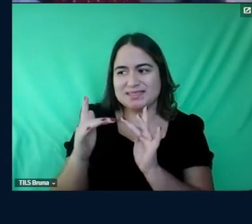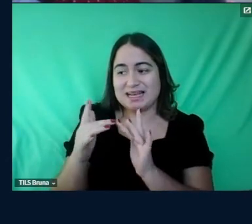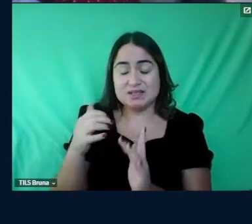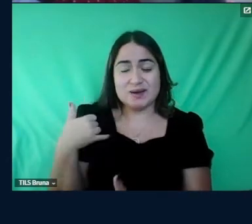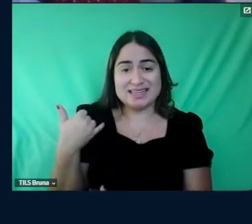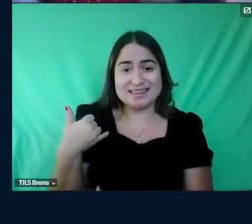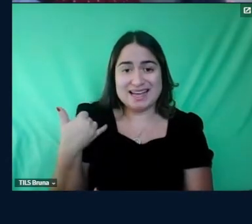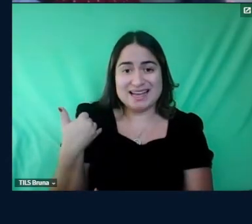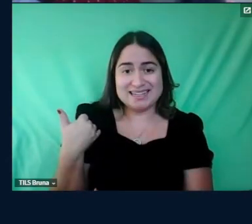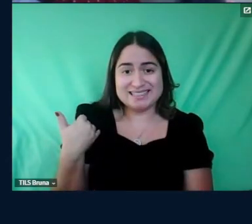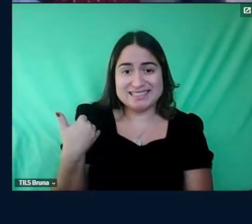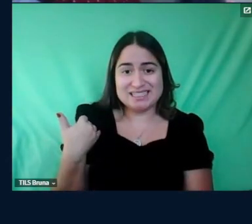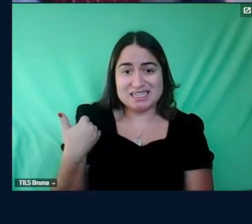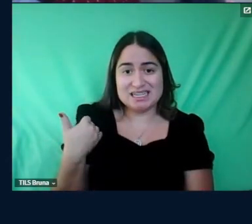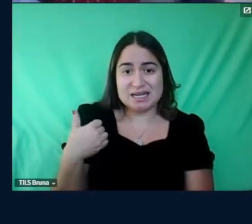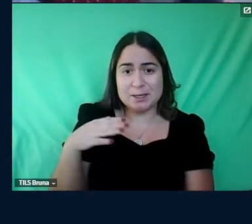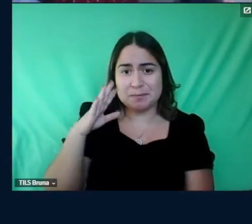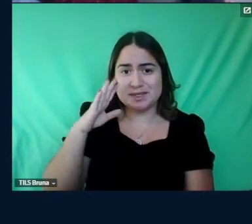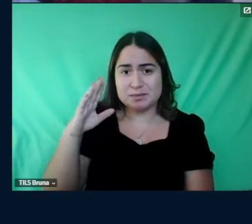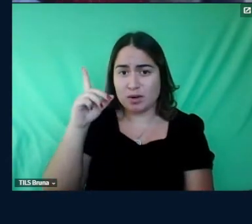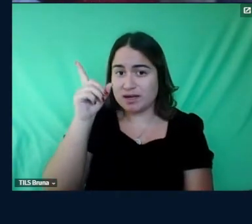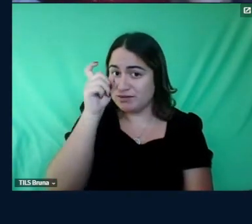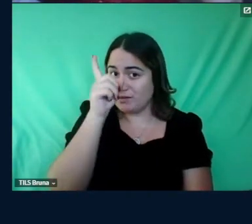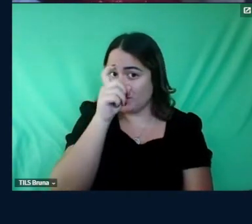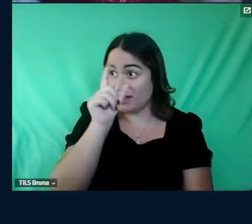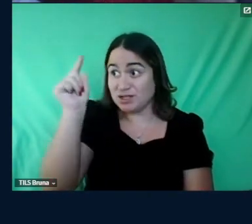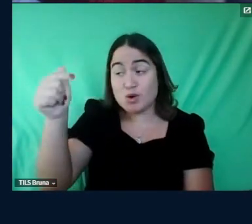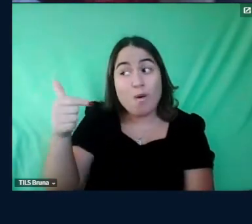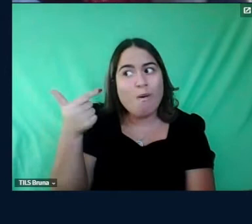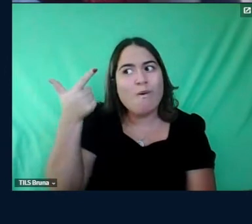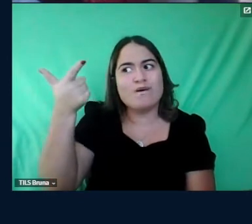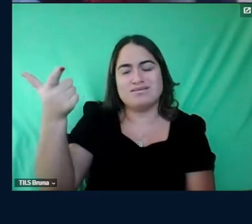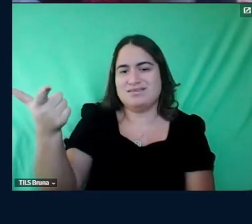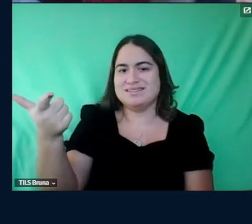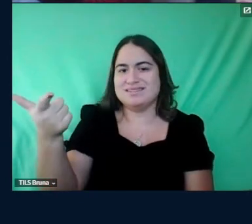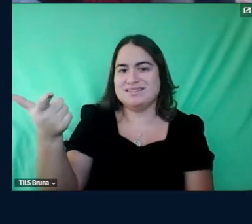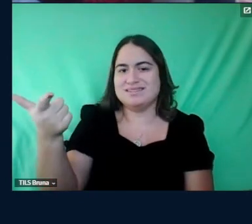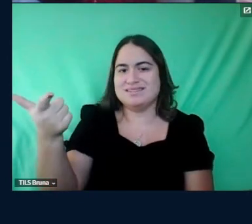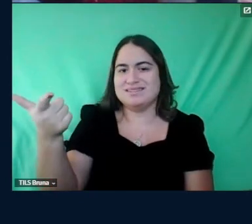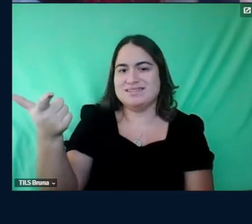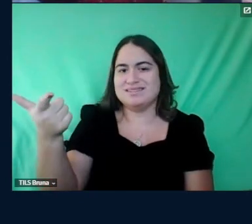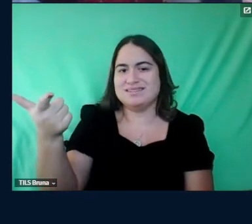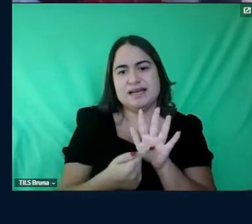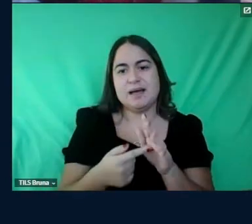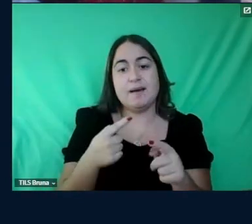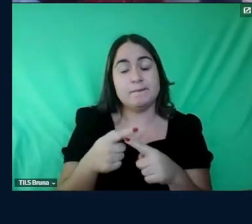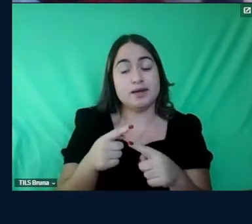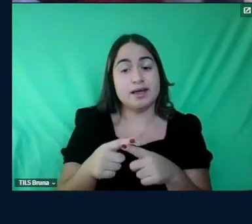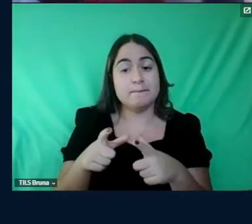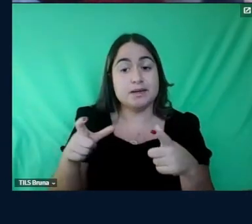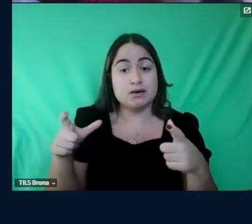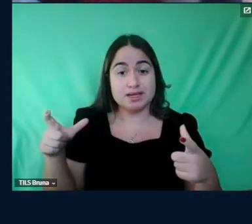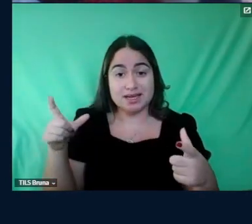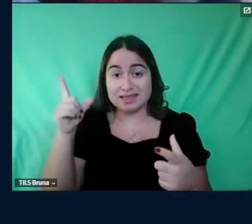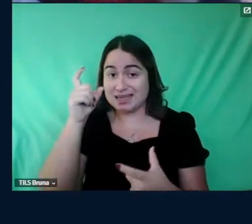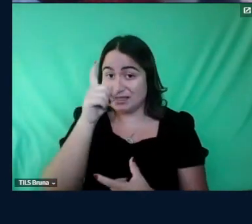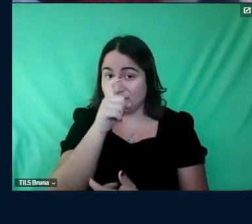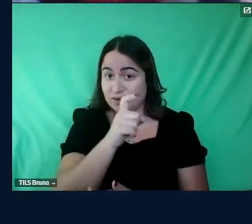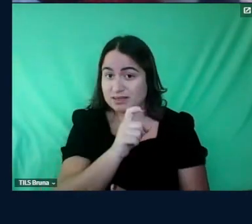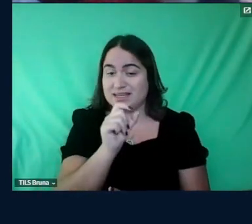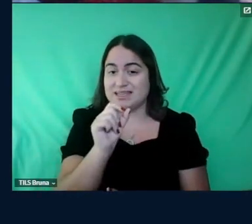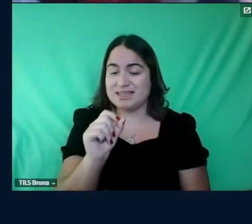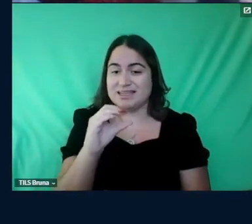mais nos traz outras dificuldades porque parte das dificuldades parte das coisas que a Cristiane teve que